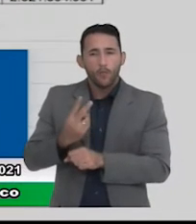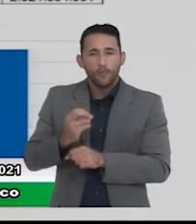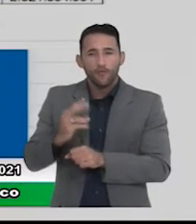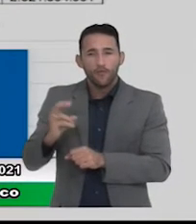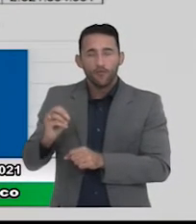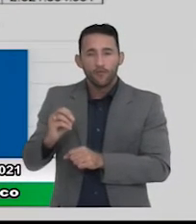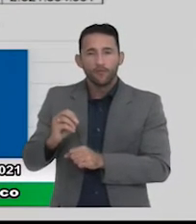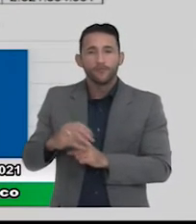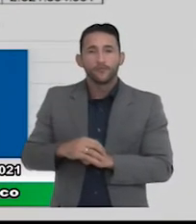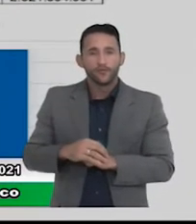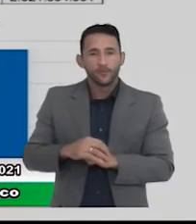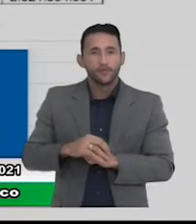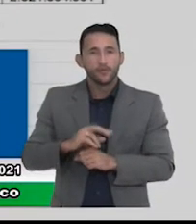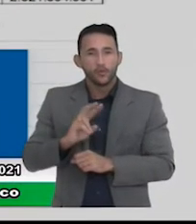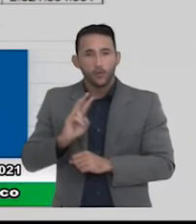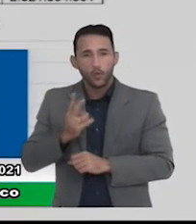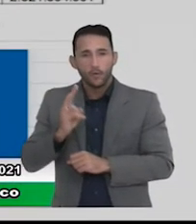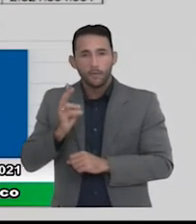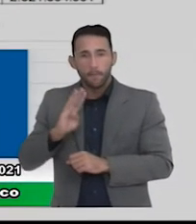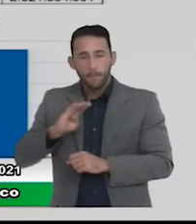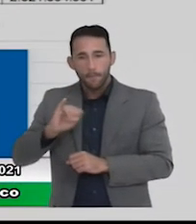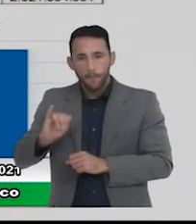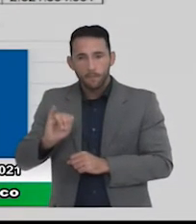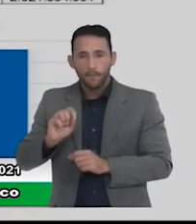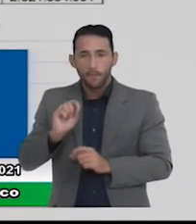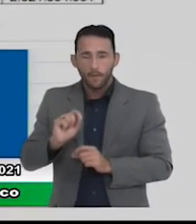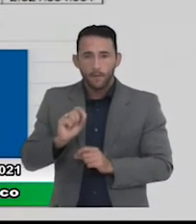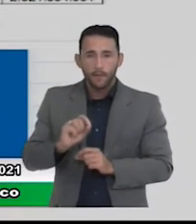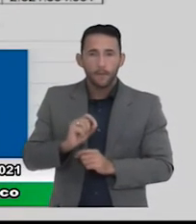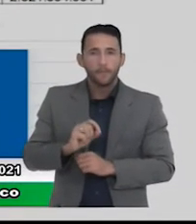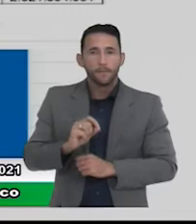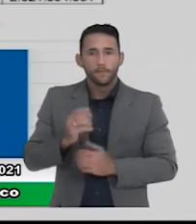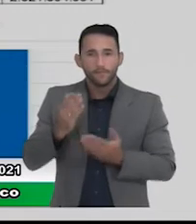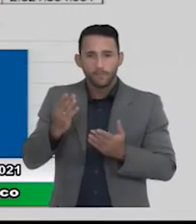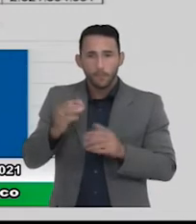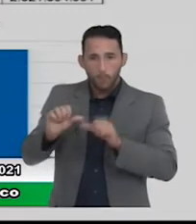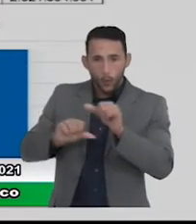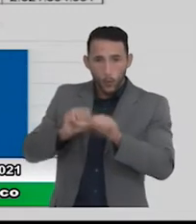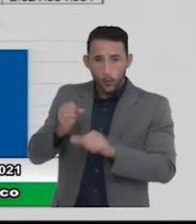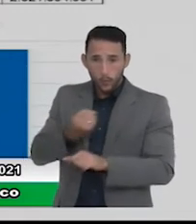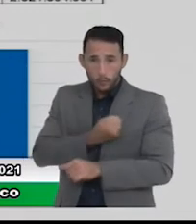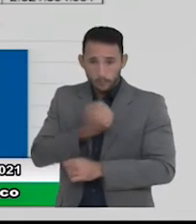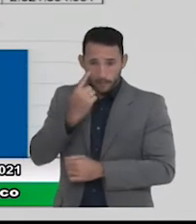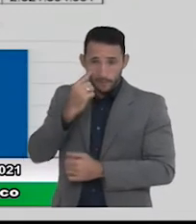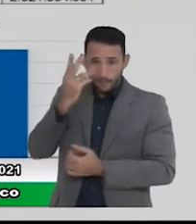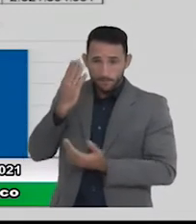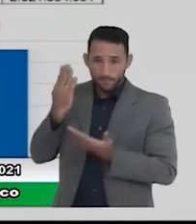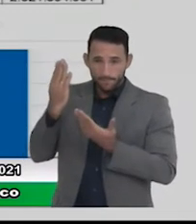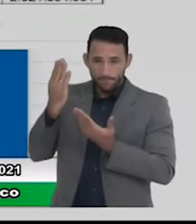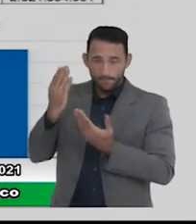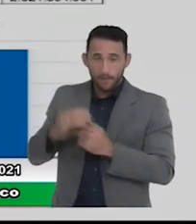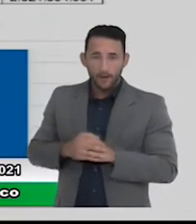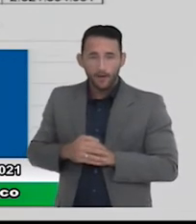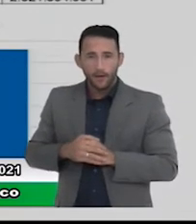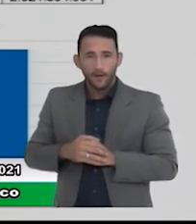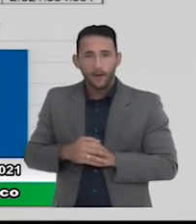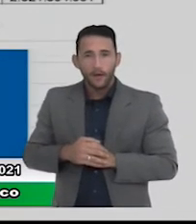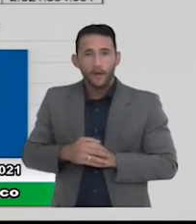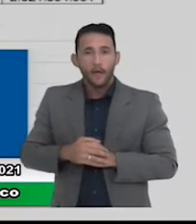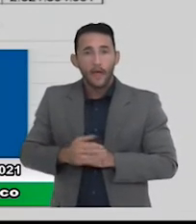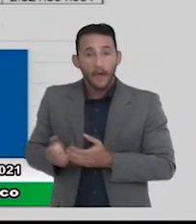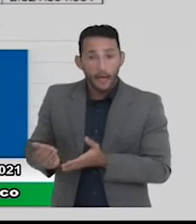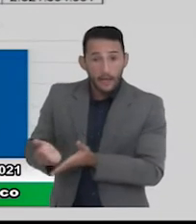.521.394.991 com arrecadação boa ela diminui também